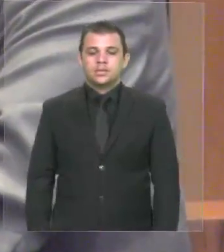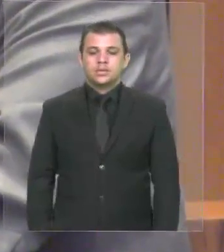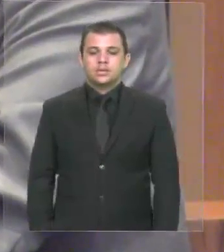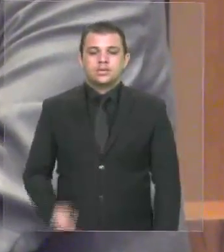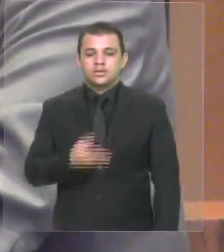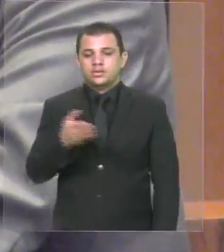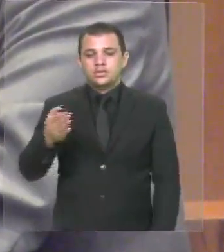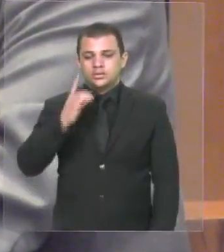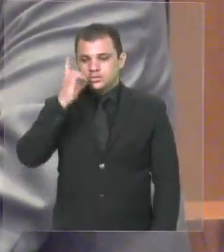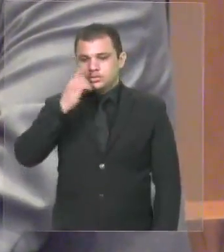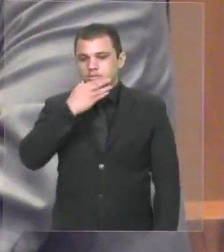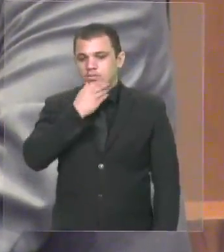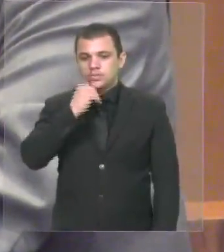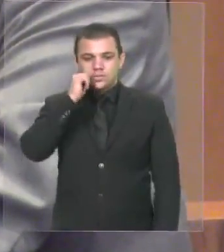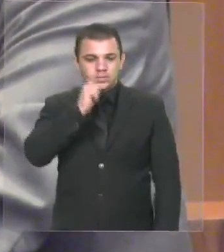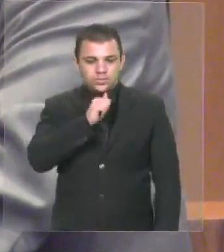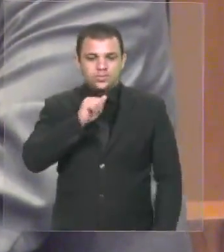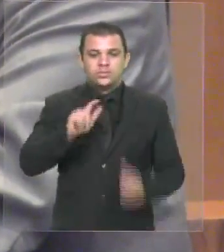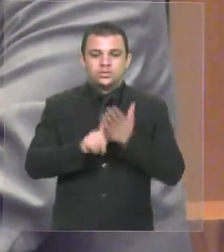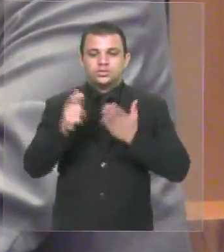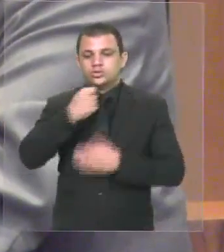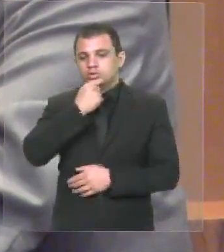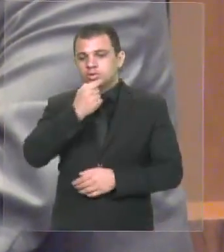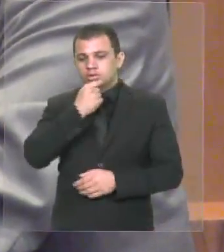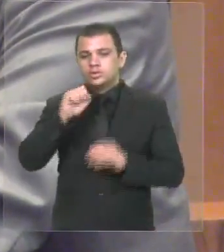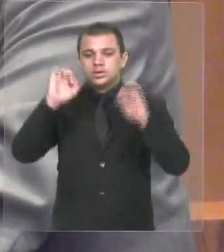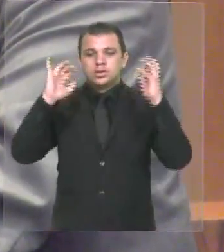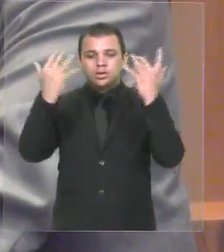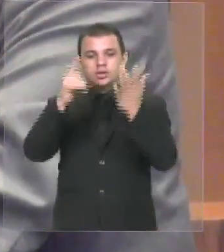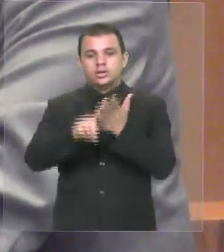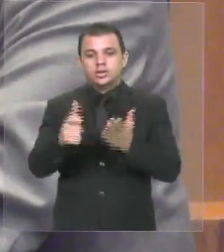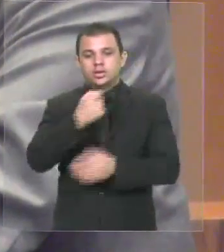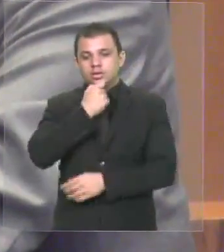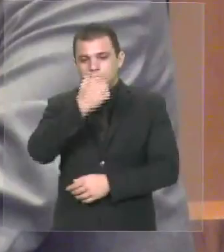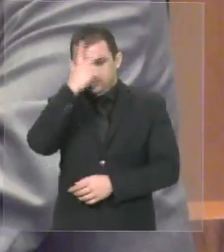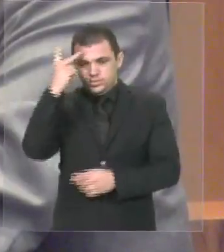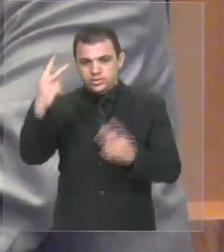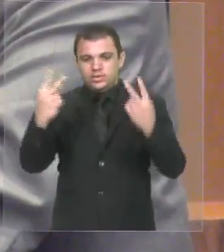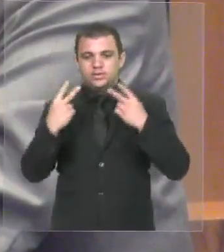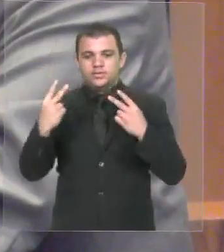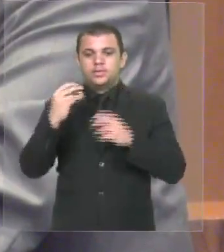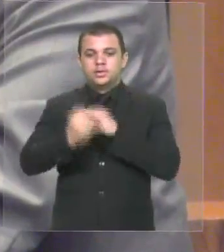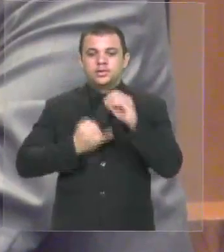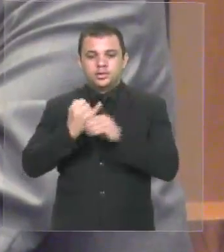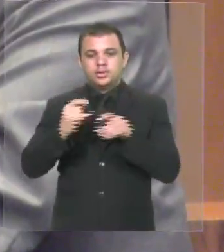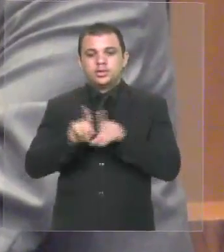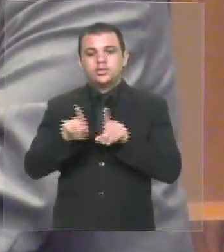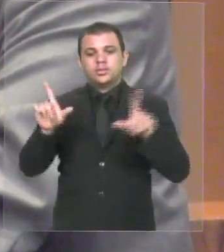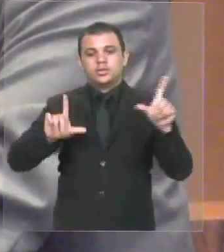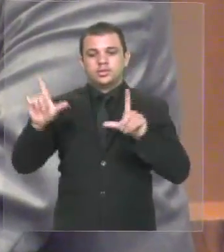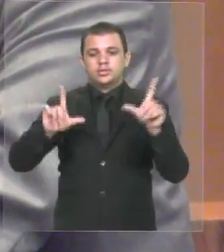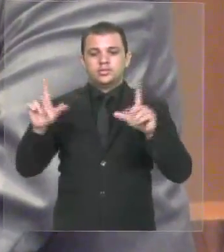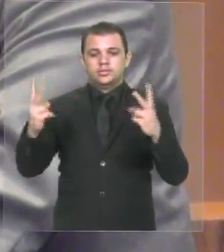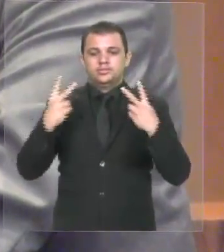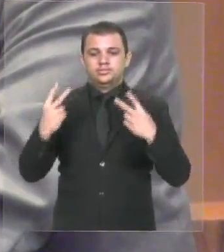colegas deputados e deputadas, jornalistas, galeria e imprensa, aqueles que nos veem pela internet e pela televisão.